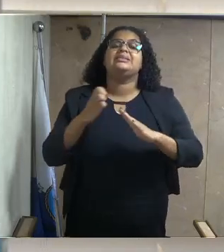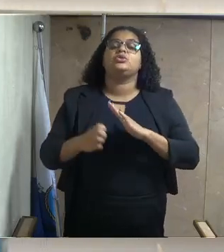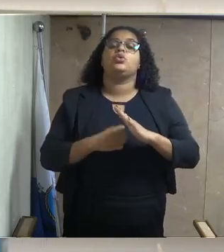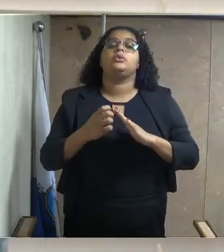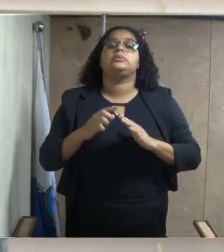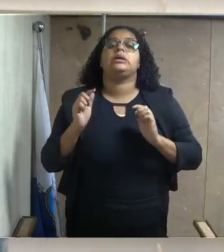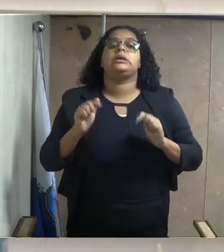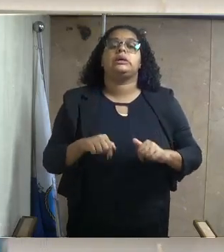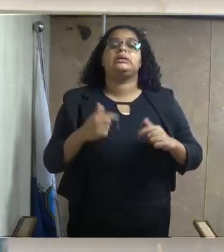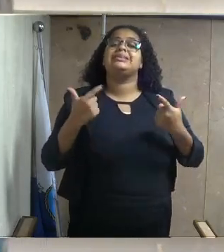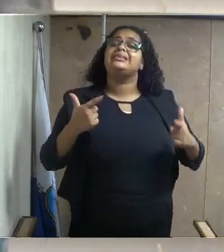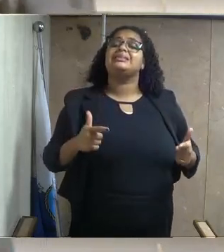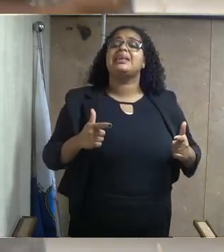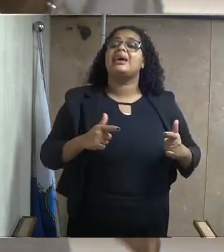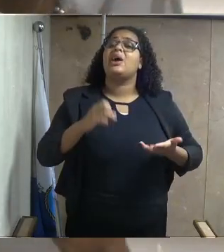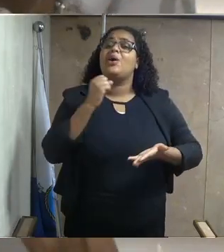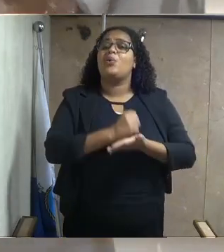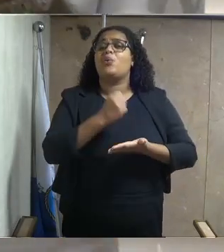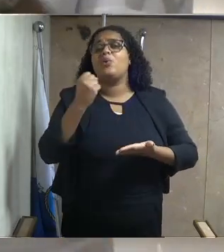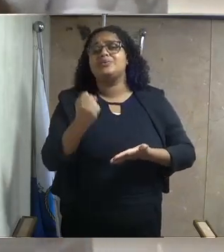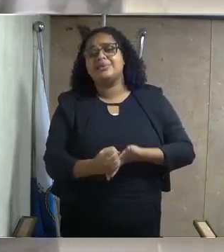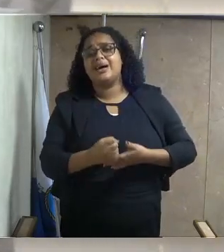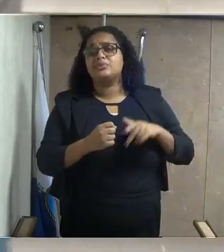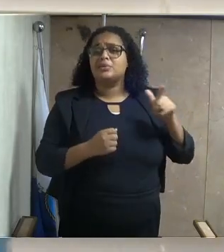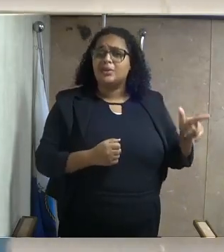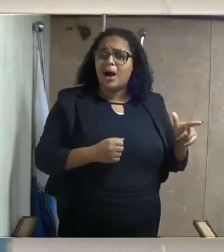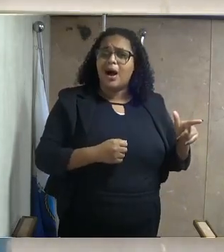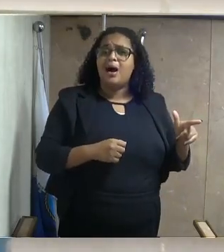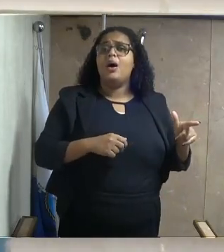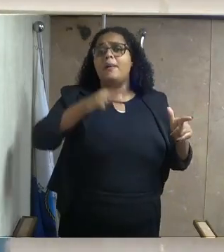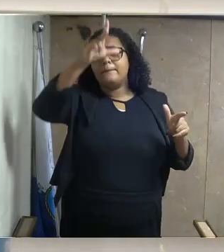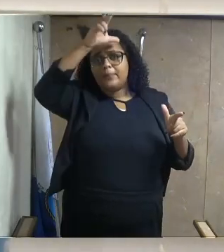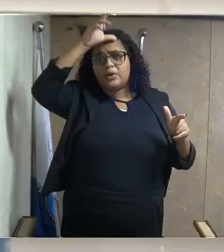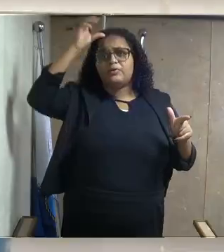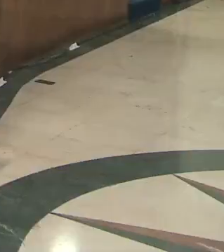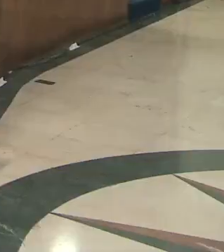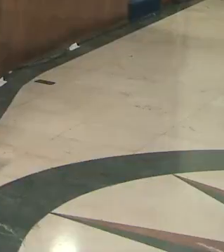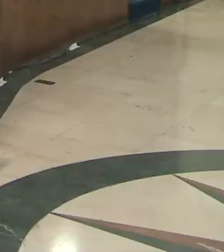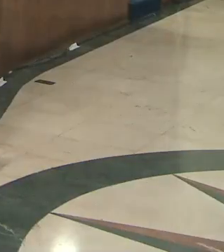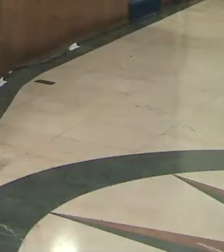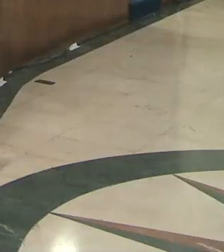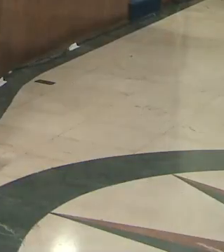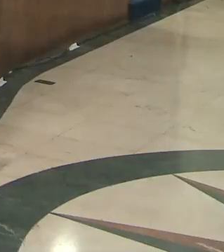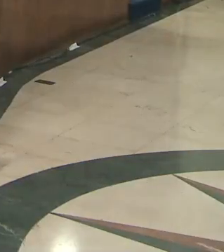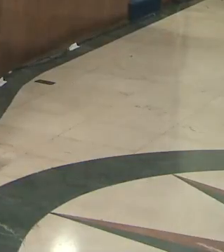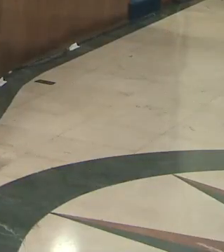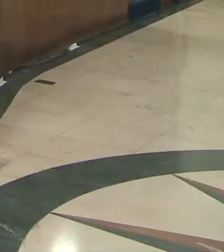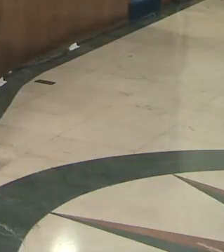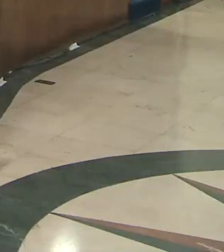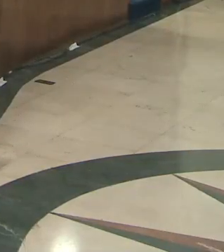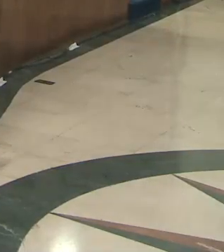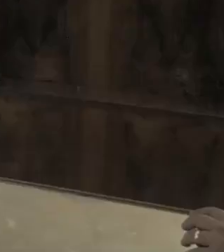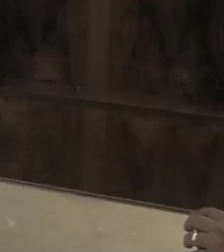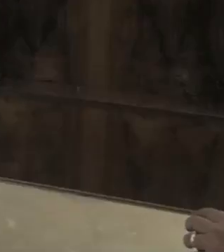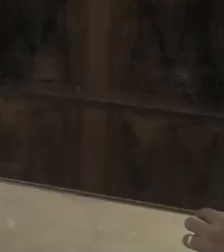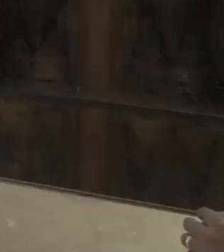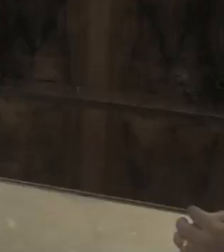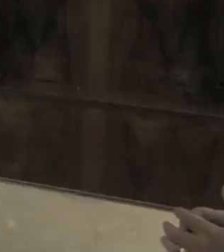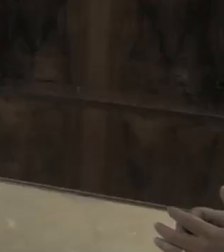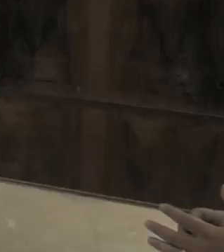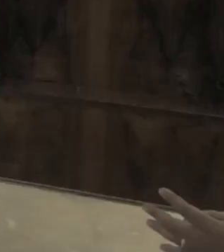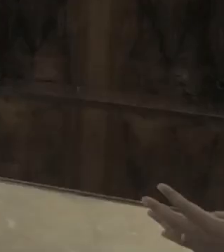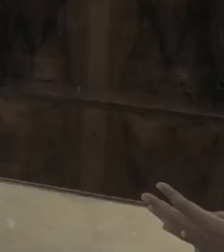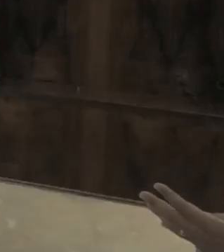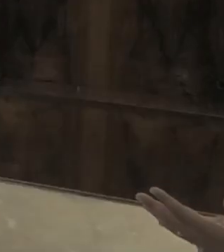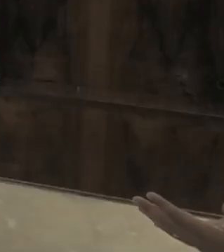não tem mais contrato com a prefeitura e ela não é mais uma concessionária. A discussão terá prosseguimento, segundo o